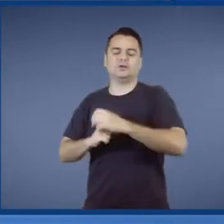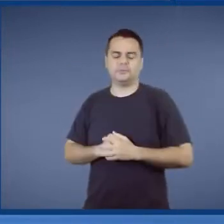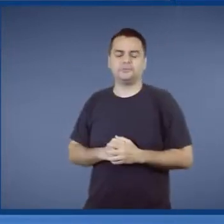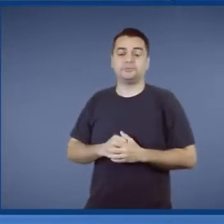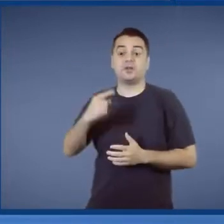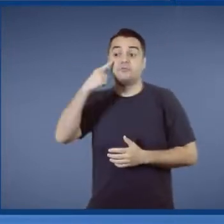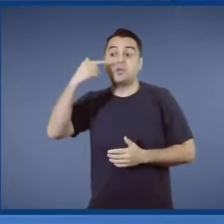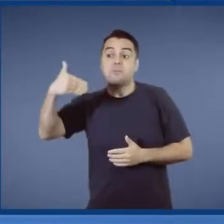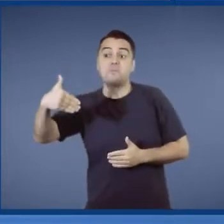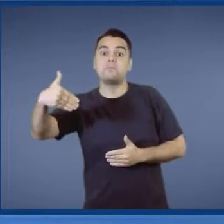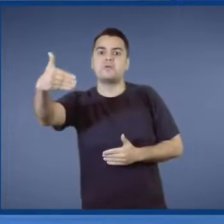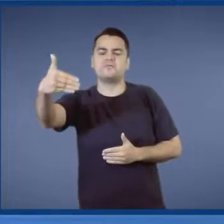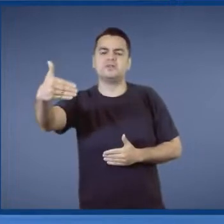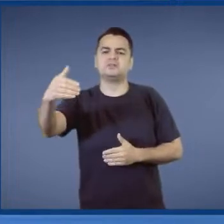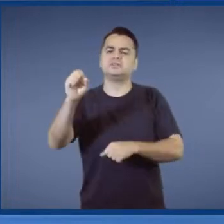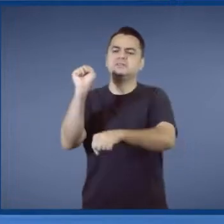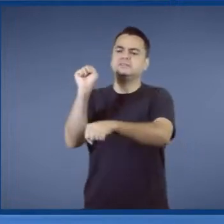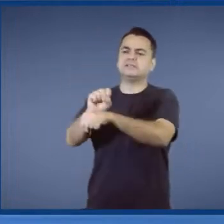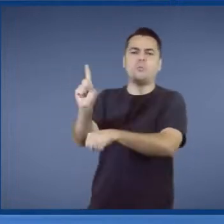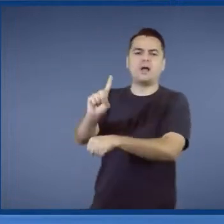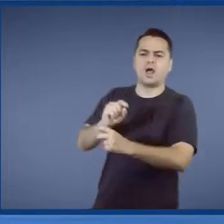frente. Não descontinuar nada.